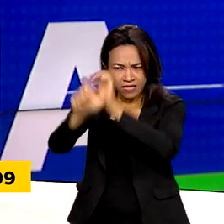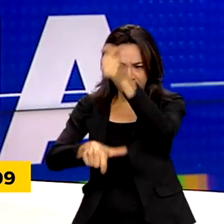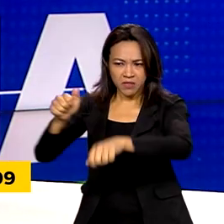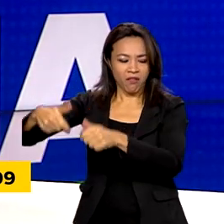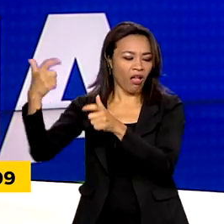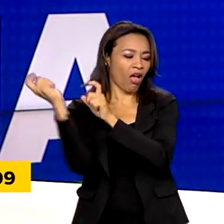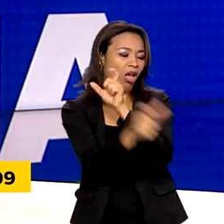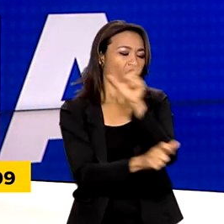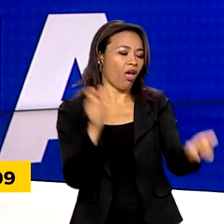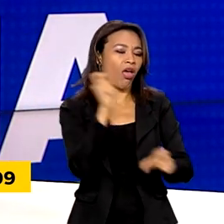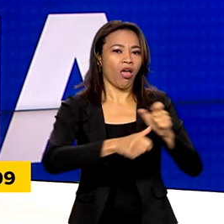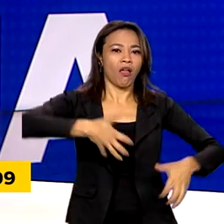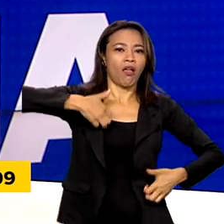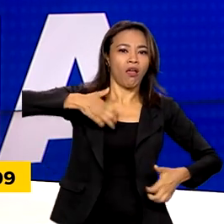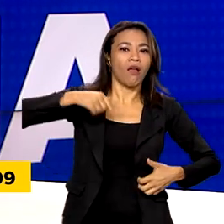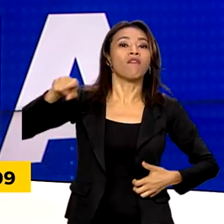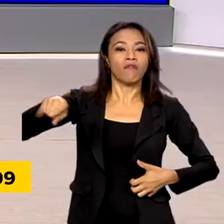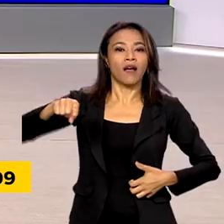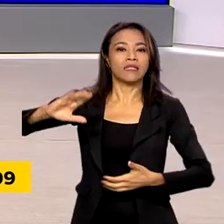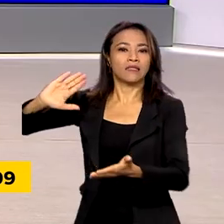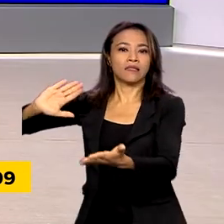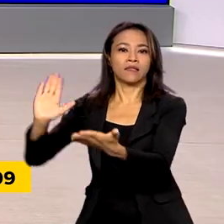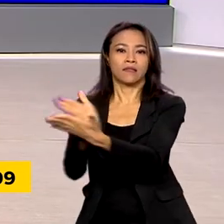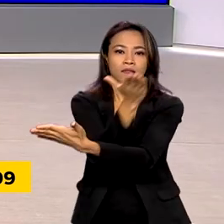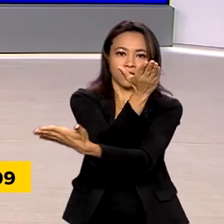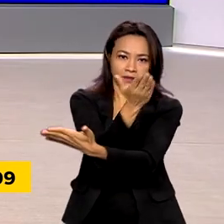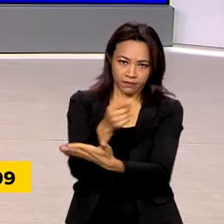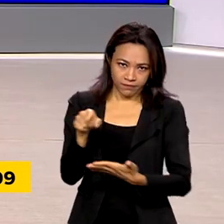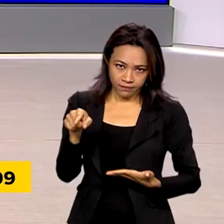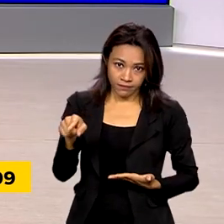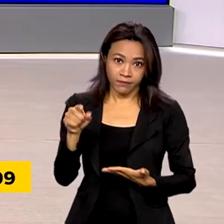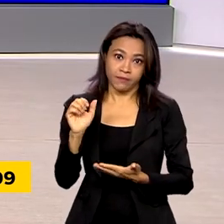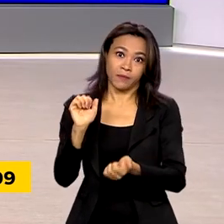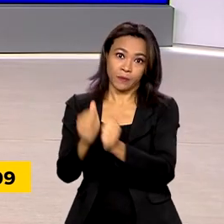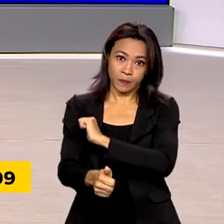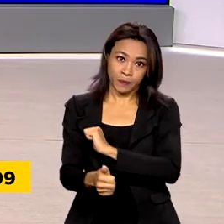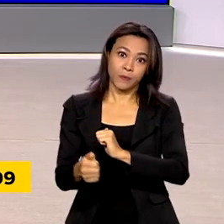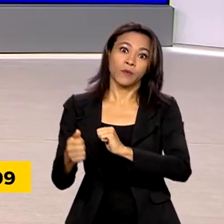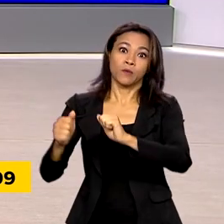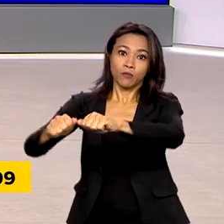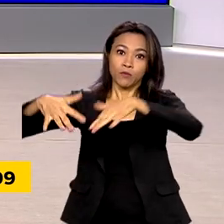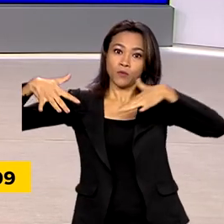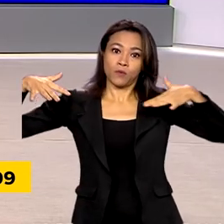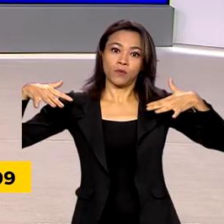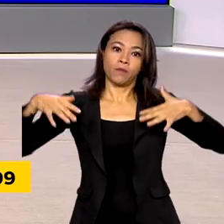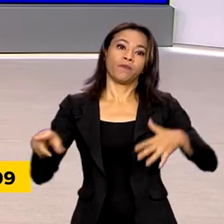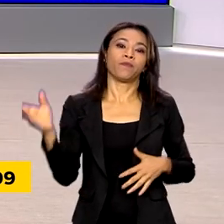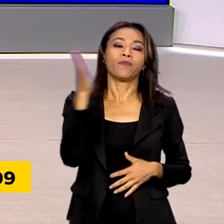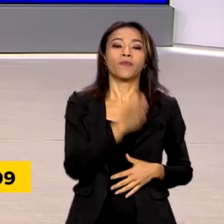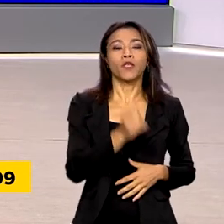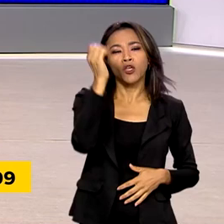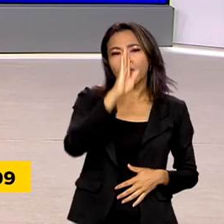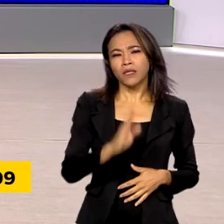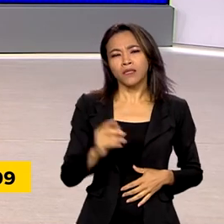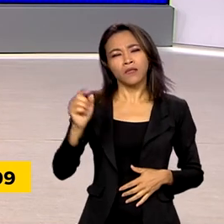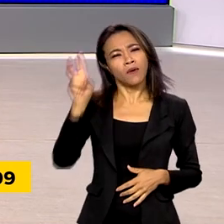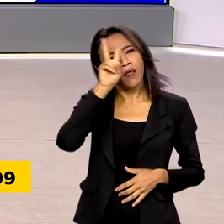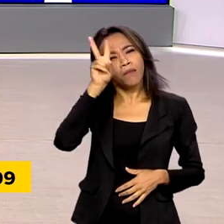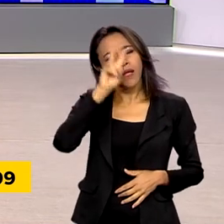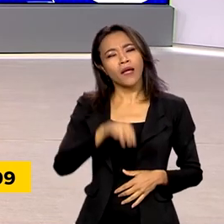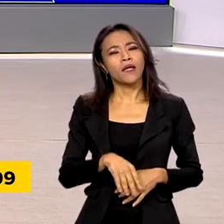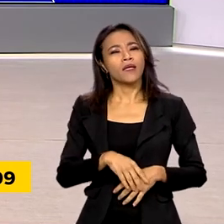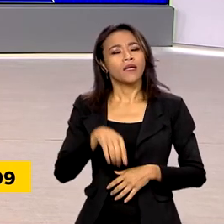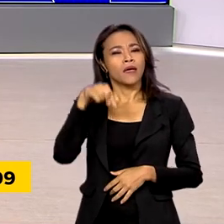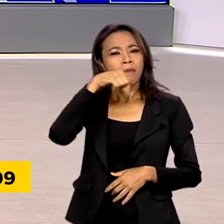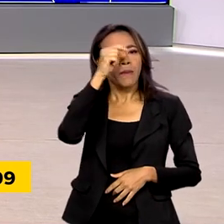racistas contra Vinícius Júnior. E vale lembrar que o Brasil e a Espanha assinaram em 9 de maio deste ano um acordo